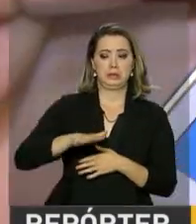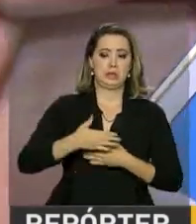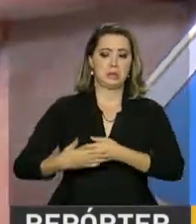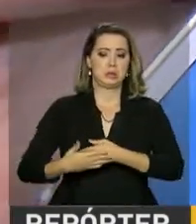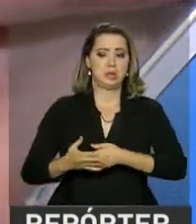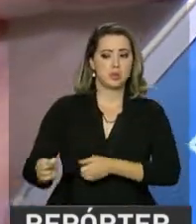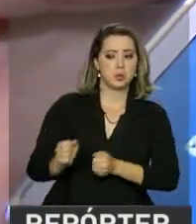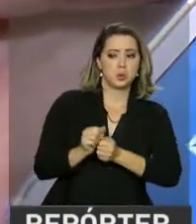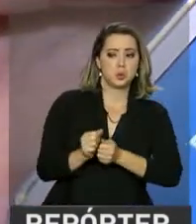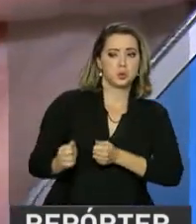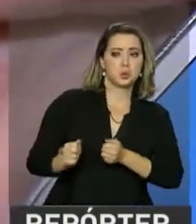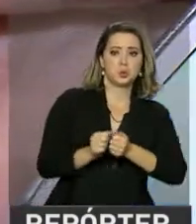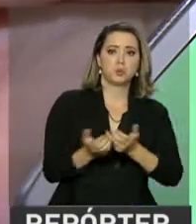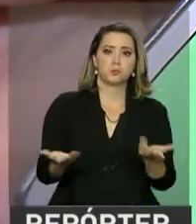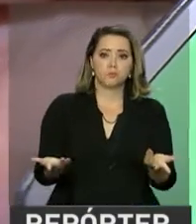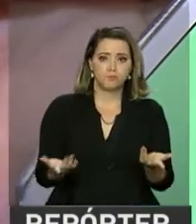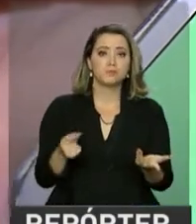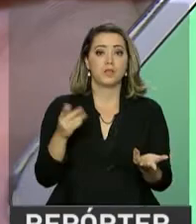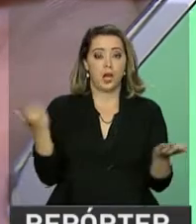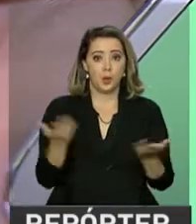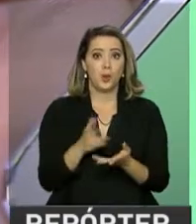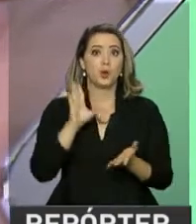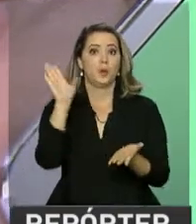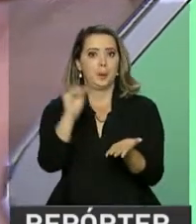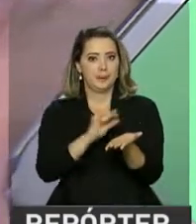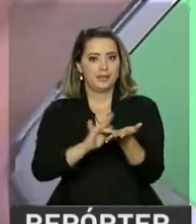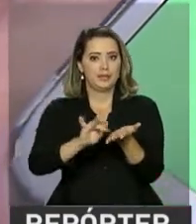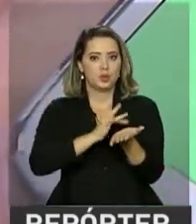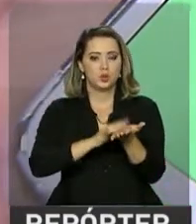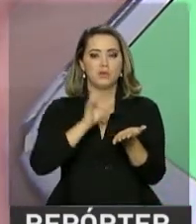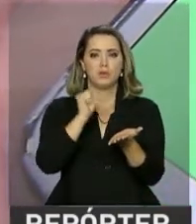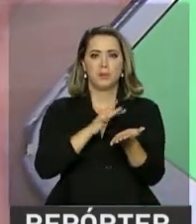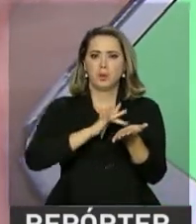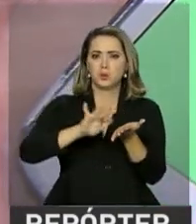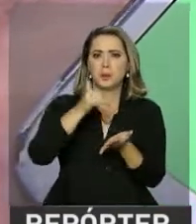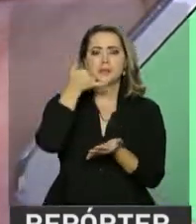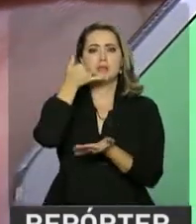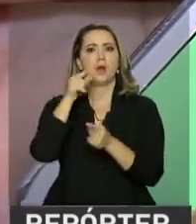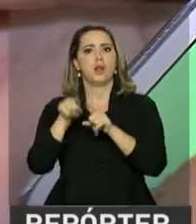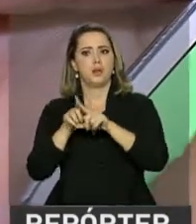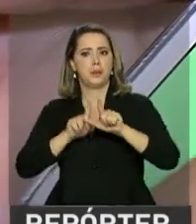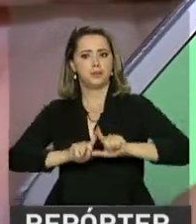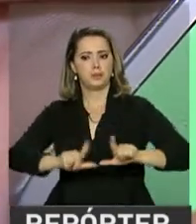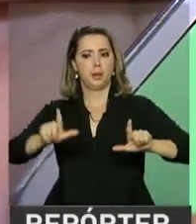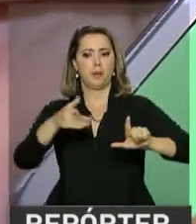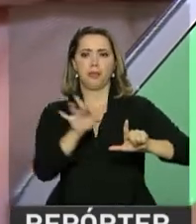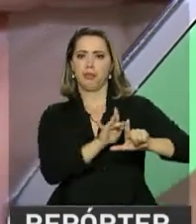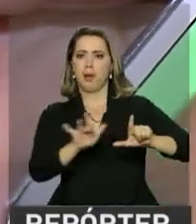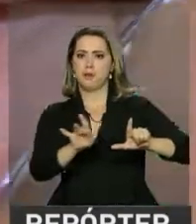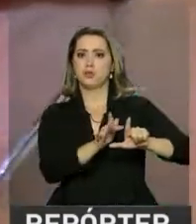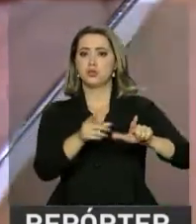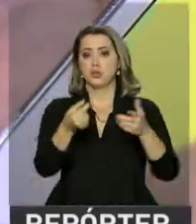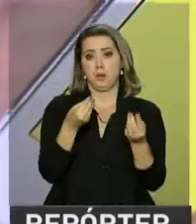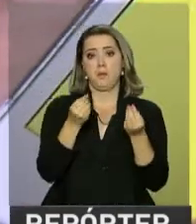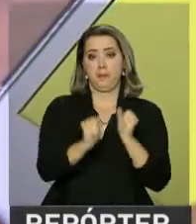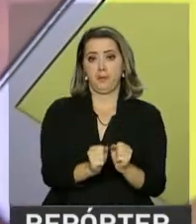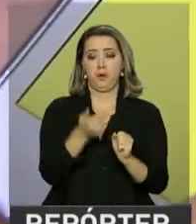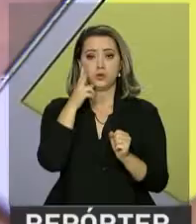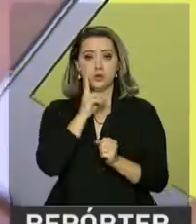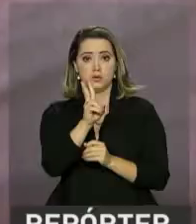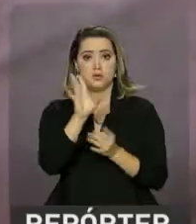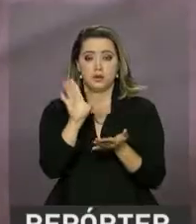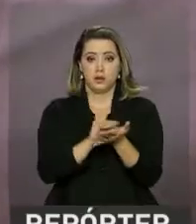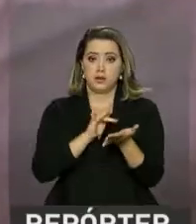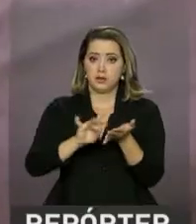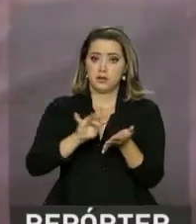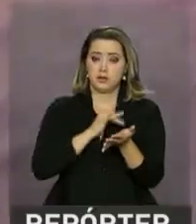colo. O aplicativo pode ser instalado em celulares e tablets e permite que as pessoas acessem, além das vagas de